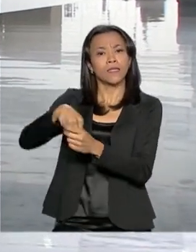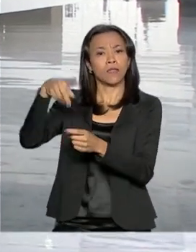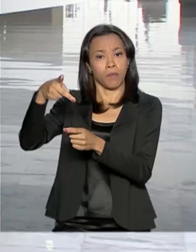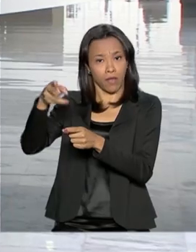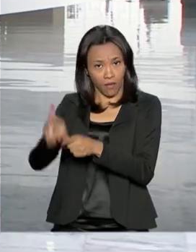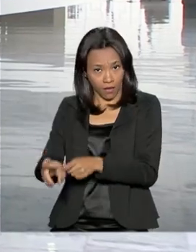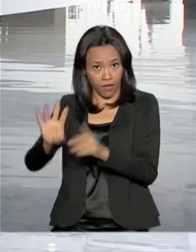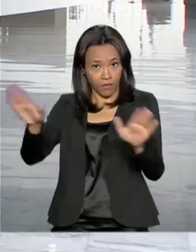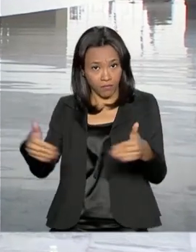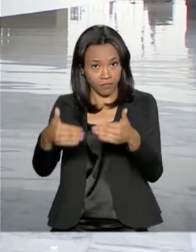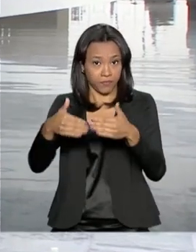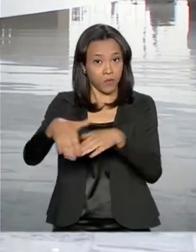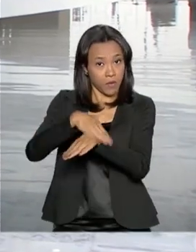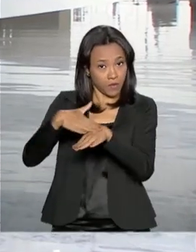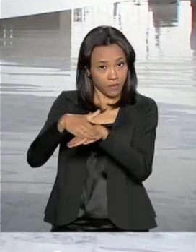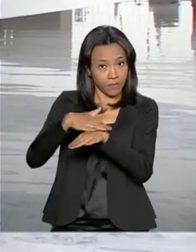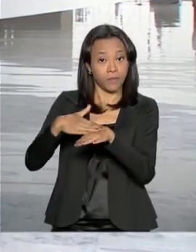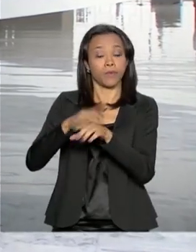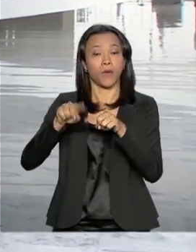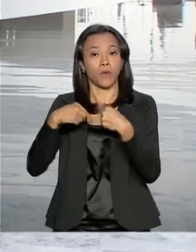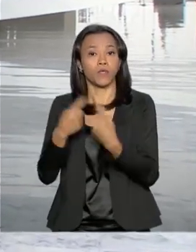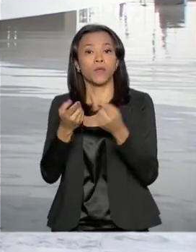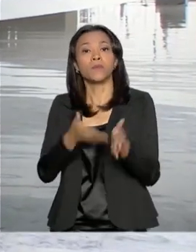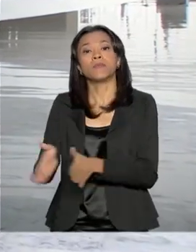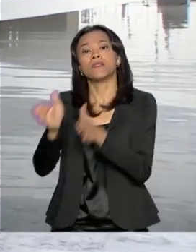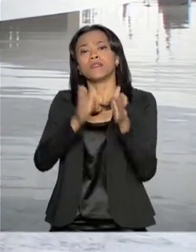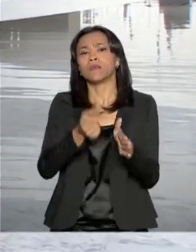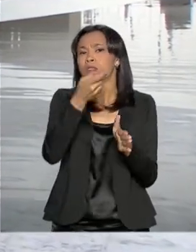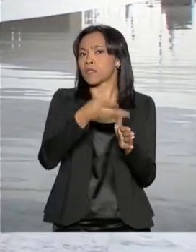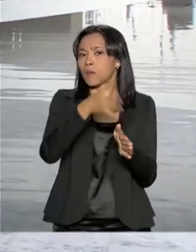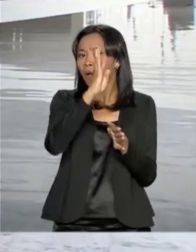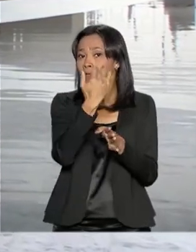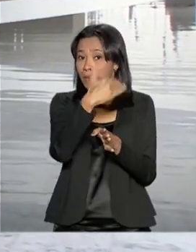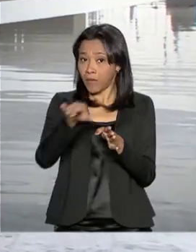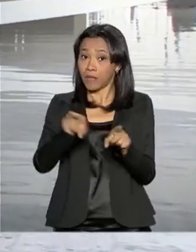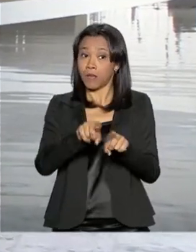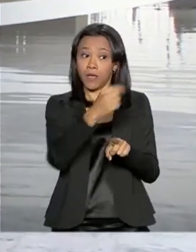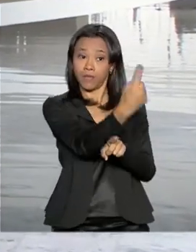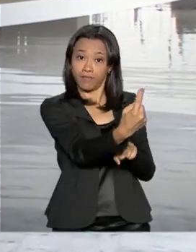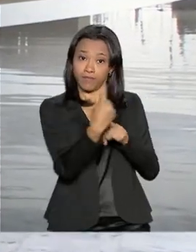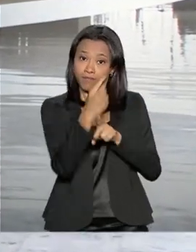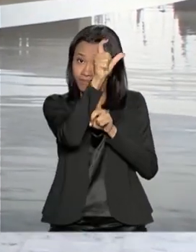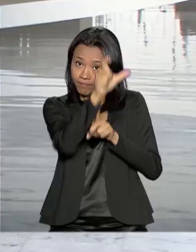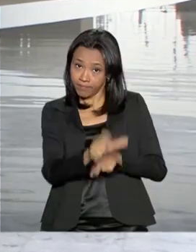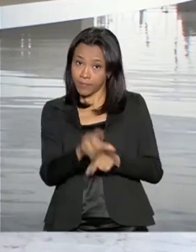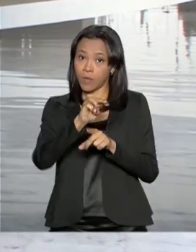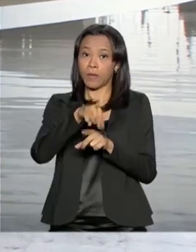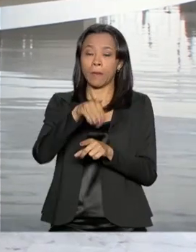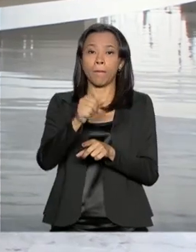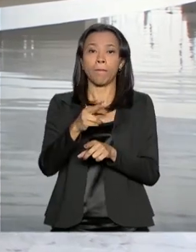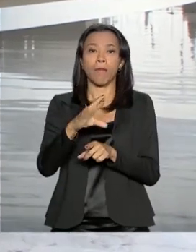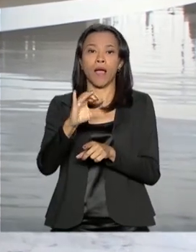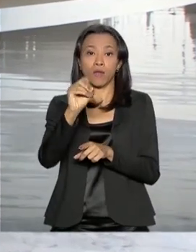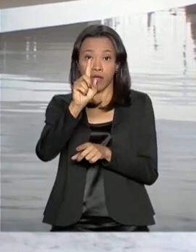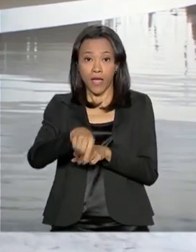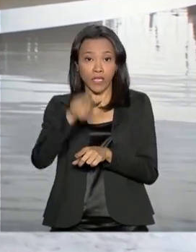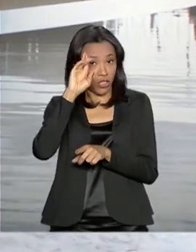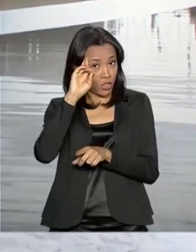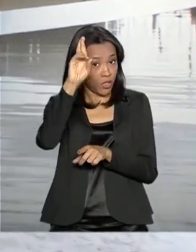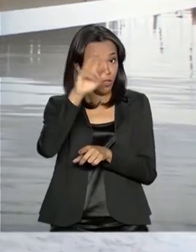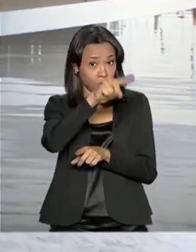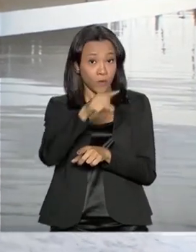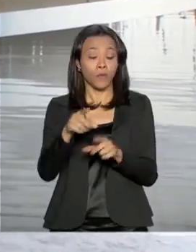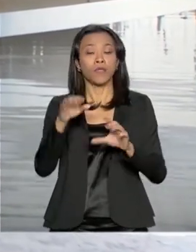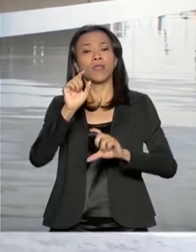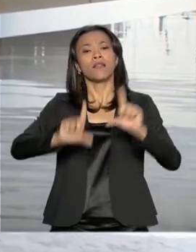República. Em seguida, às 4h30, Jair Bolsonaro recebe Marcos Vinícius, diretor da Rede Record. E às 5h da